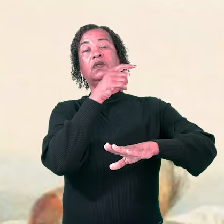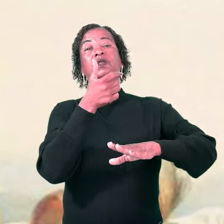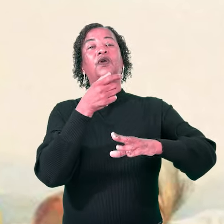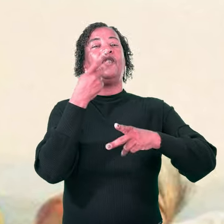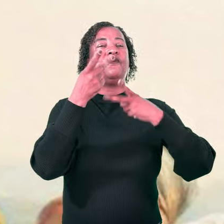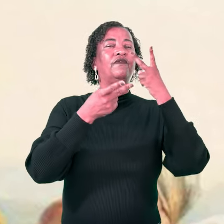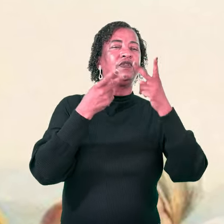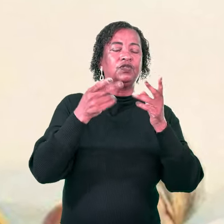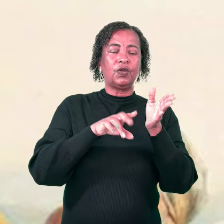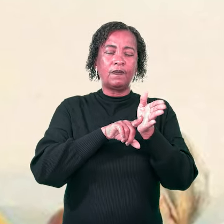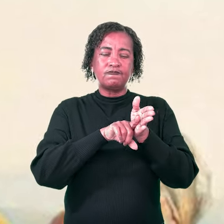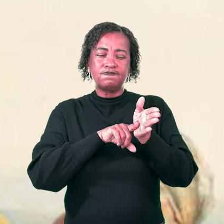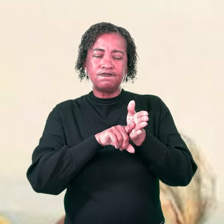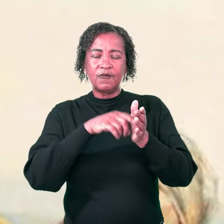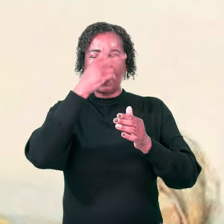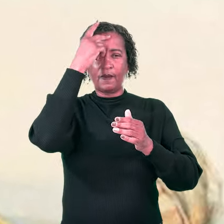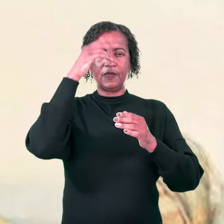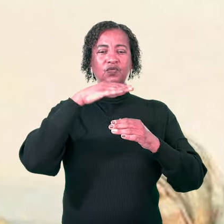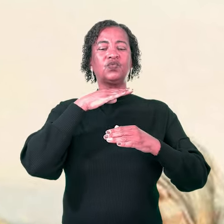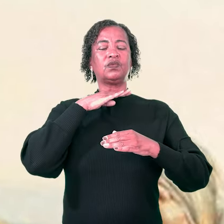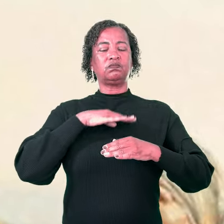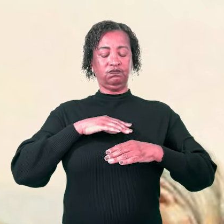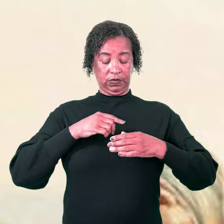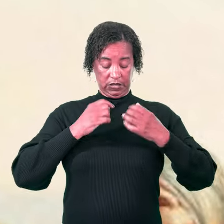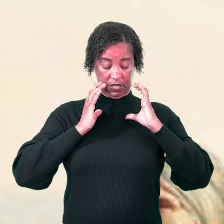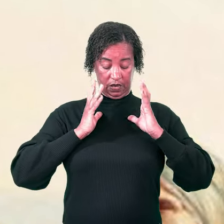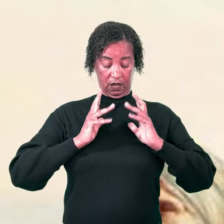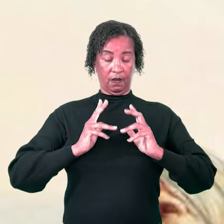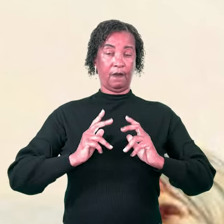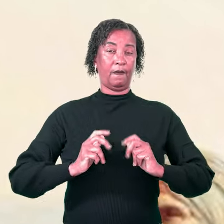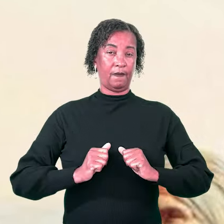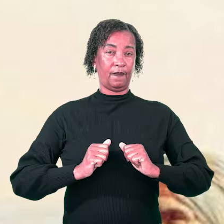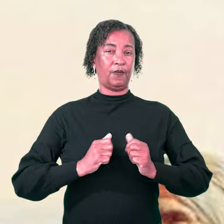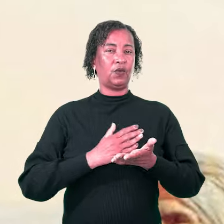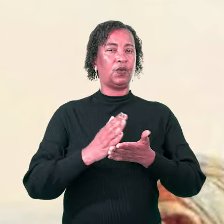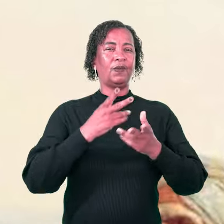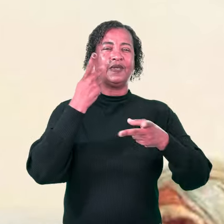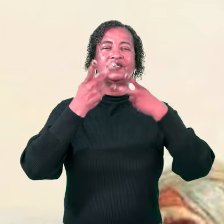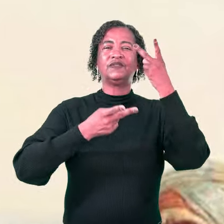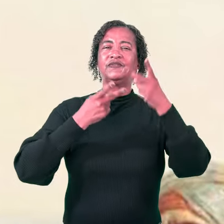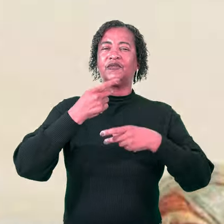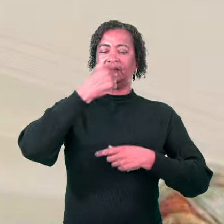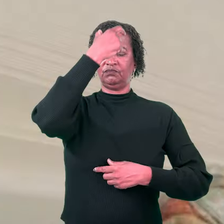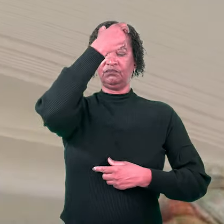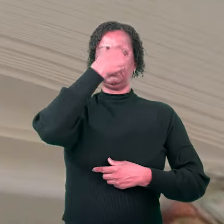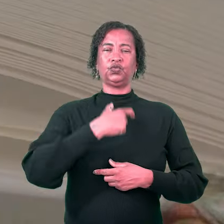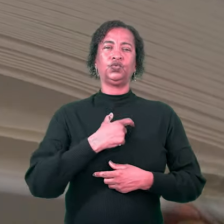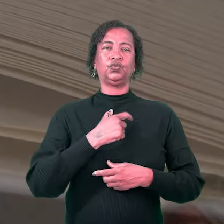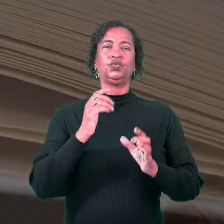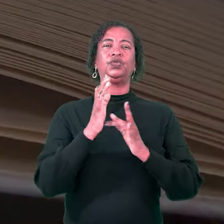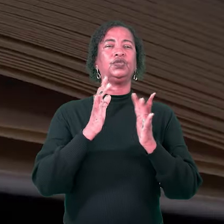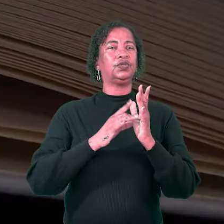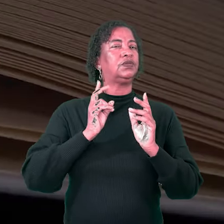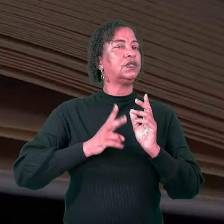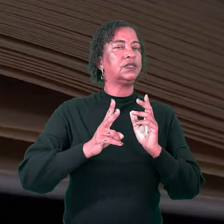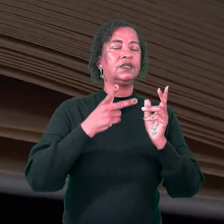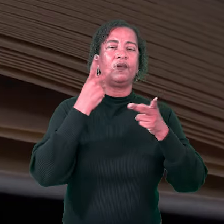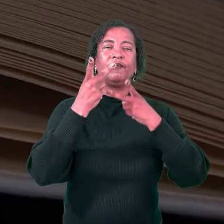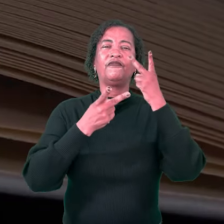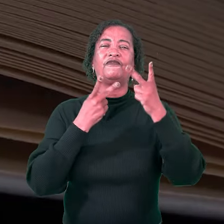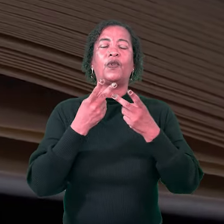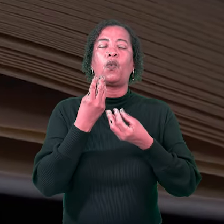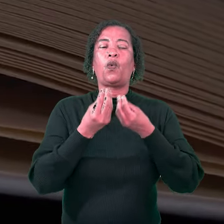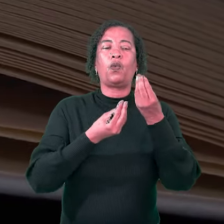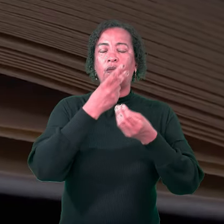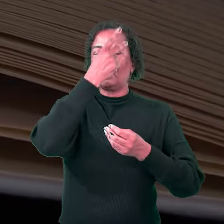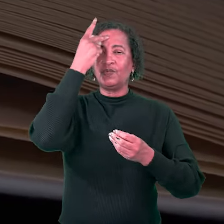com o check-up do pescoço para cima. Ele começa falando de atitudes. Jesus sempre enfatizou a forma como